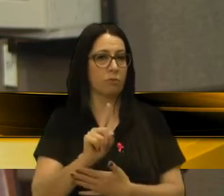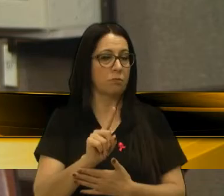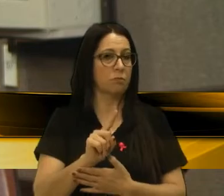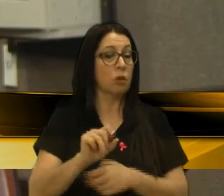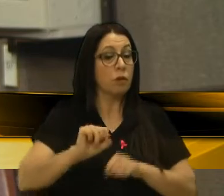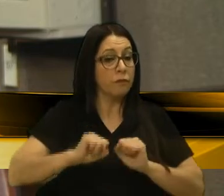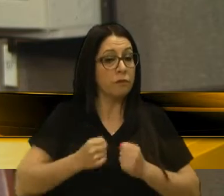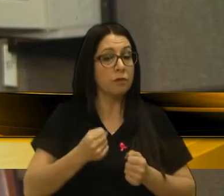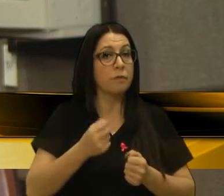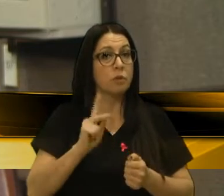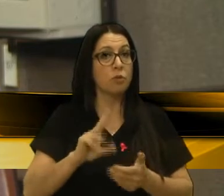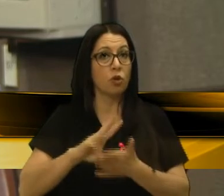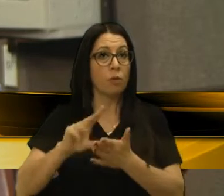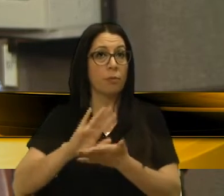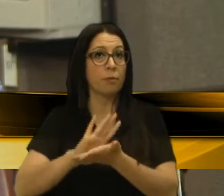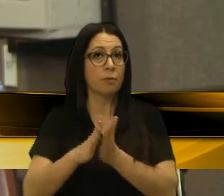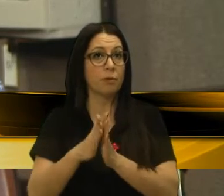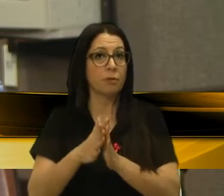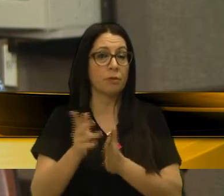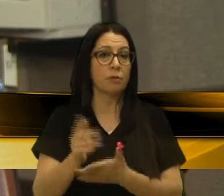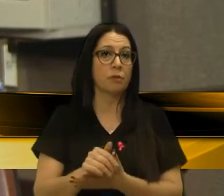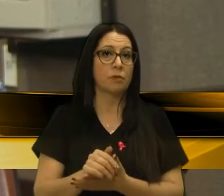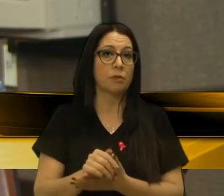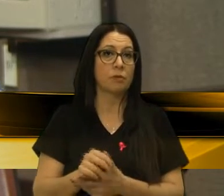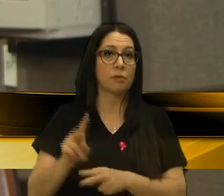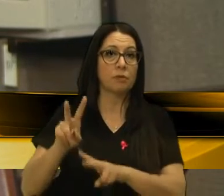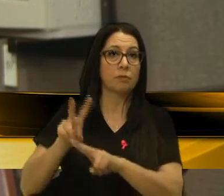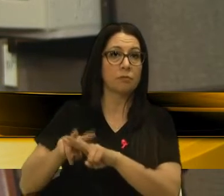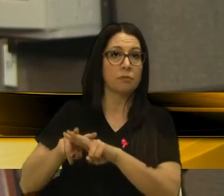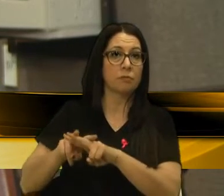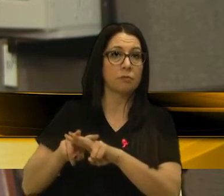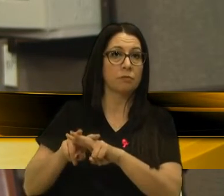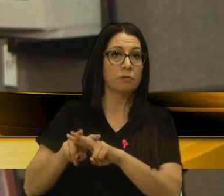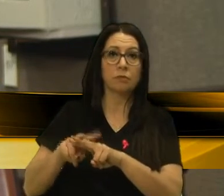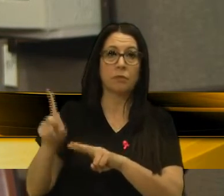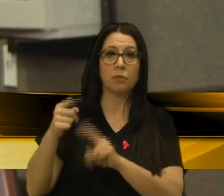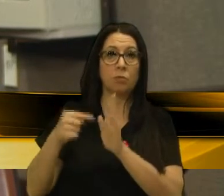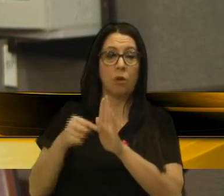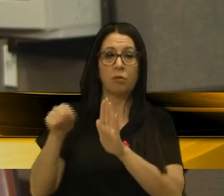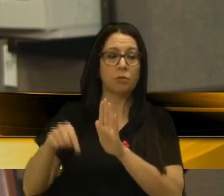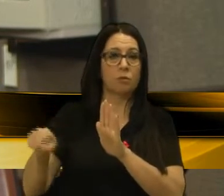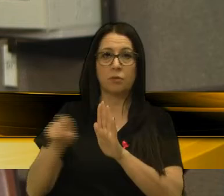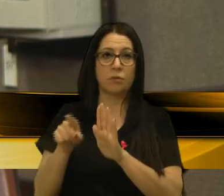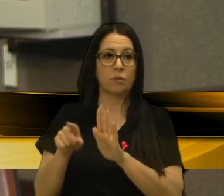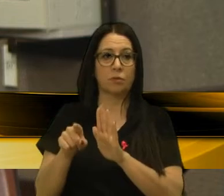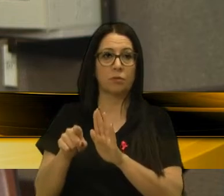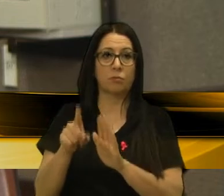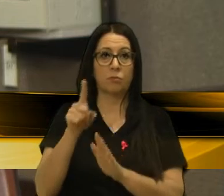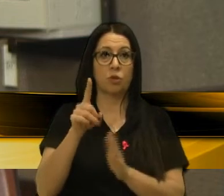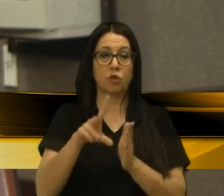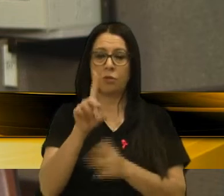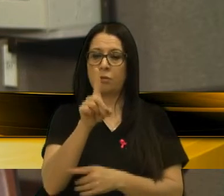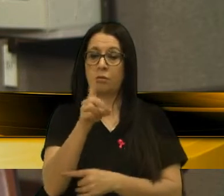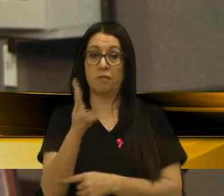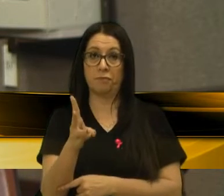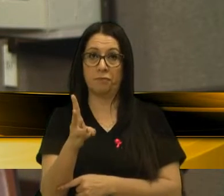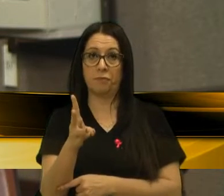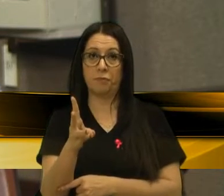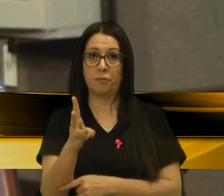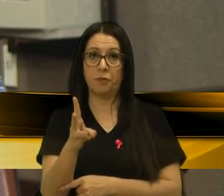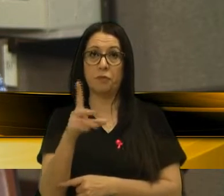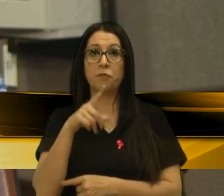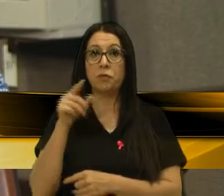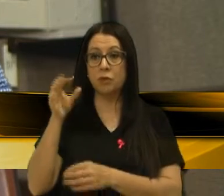defendendo que bandido sejam presos. Só que não mostra aqui. Porque só 13 foram